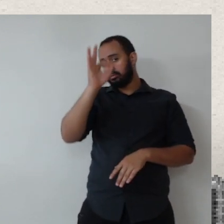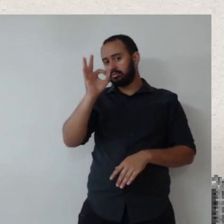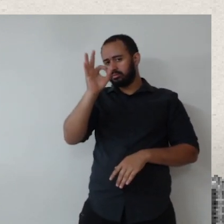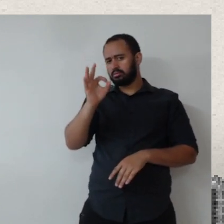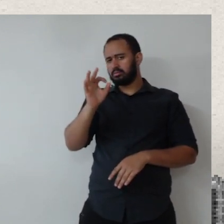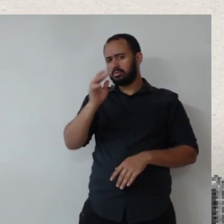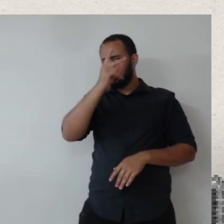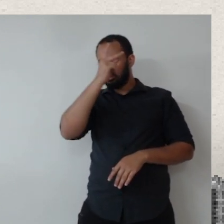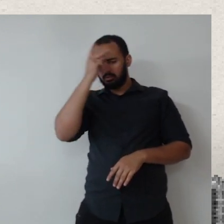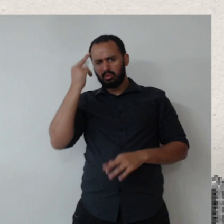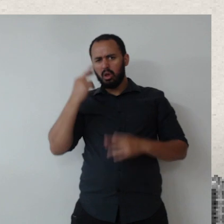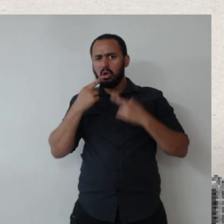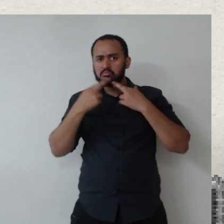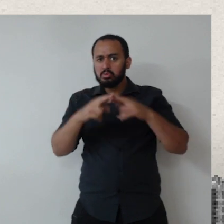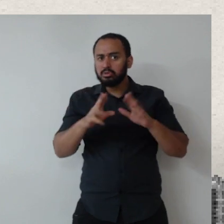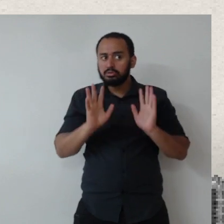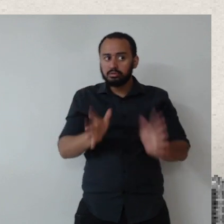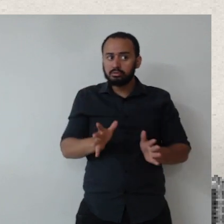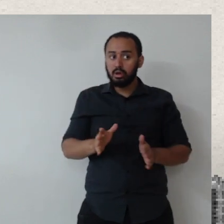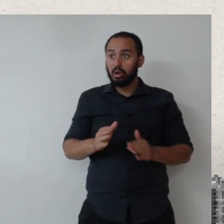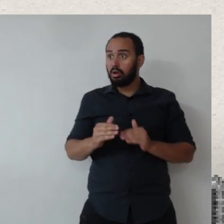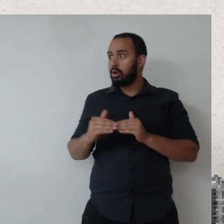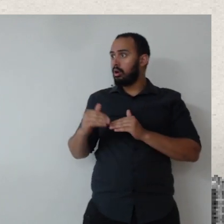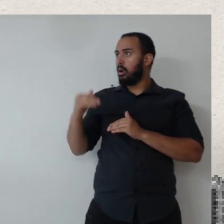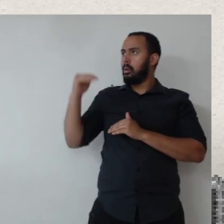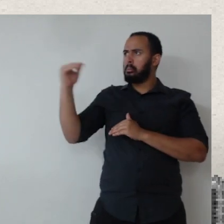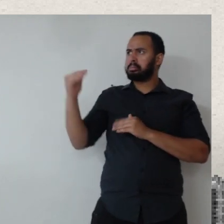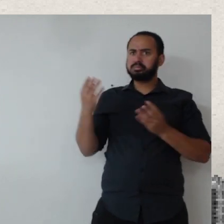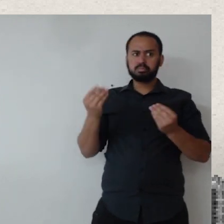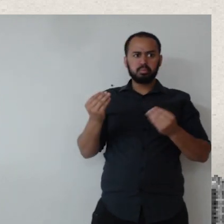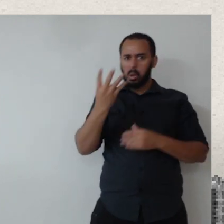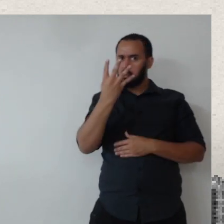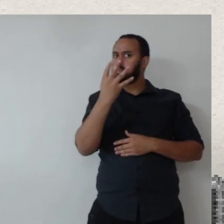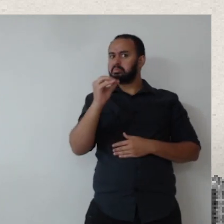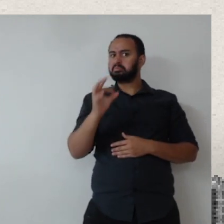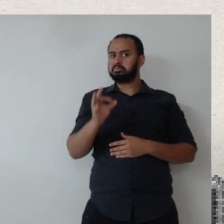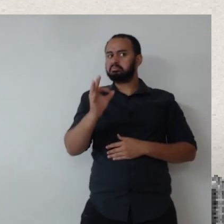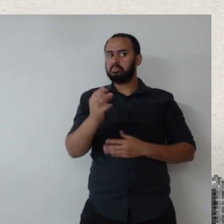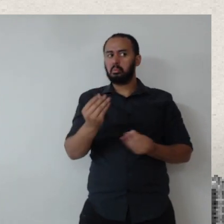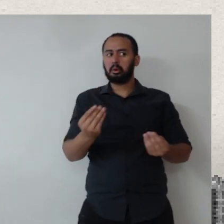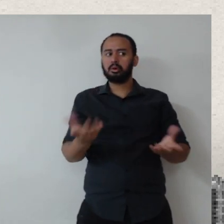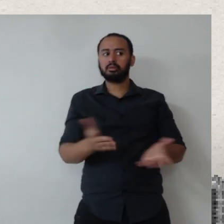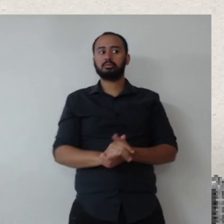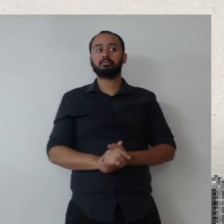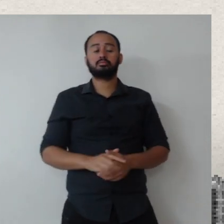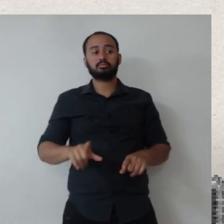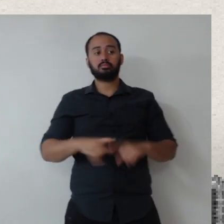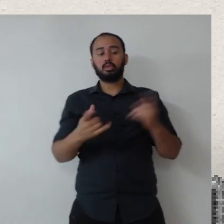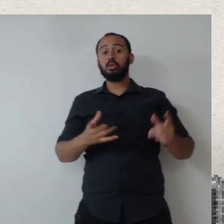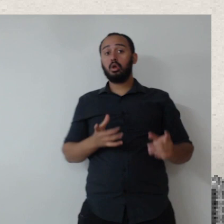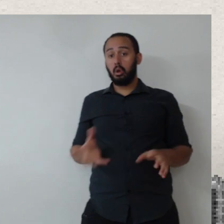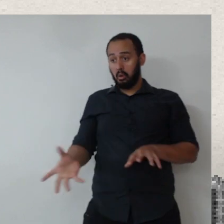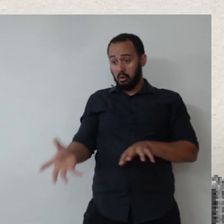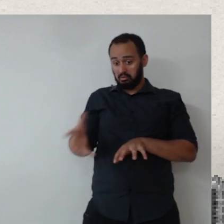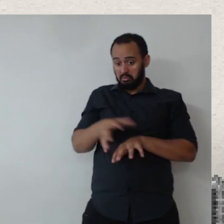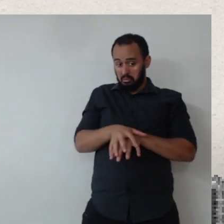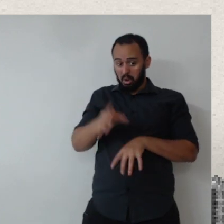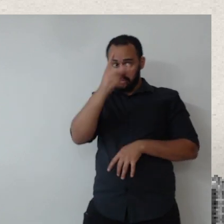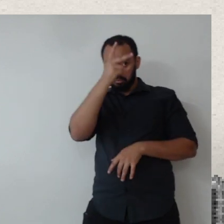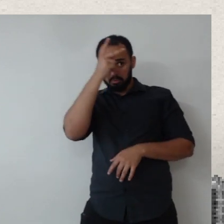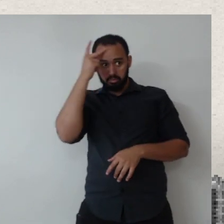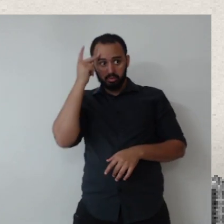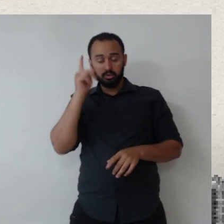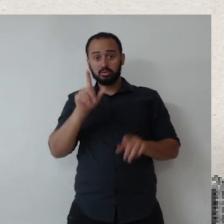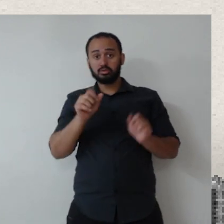profissional respondeu, eu achei alto, na verdade, foi um alto índice de resposta. incrível. Então, assim, envolver as pessoas,